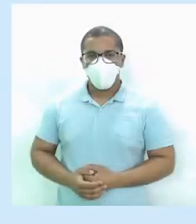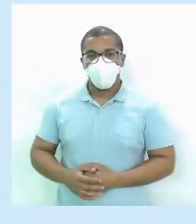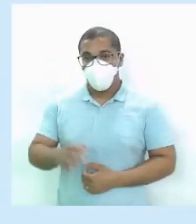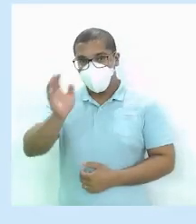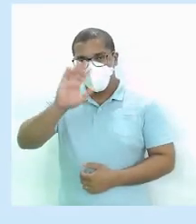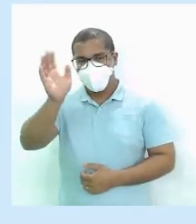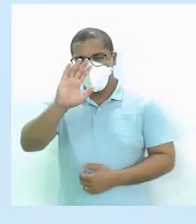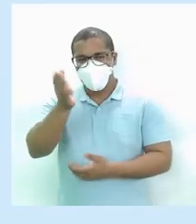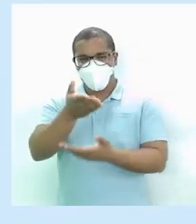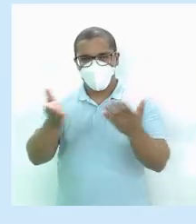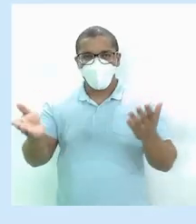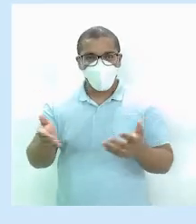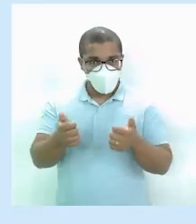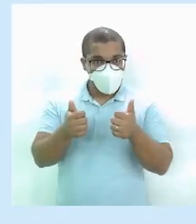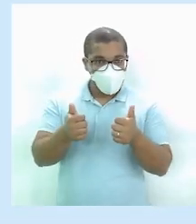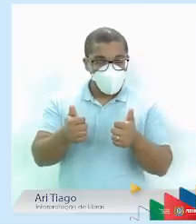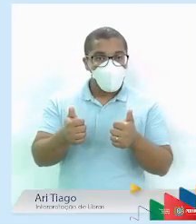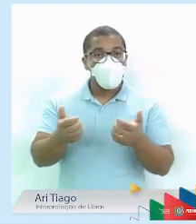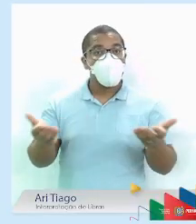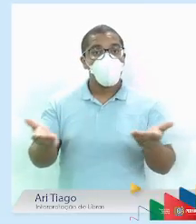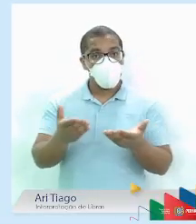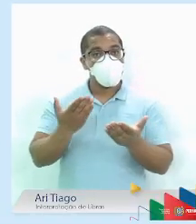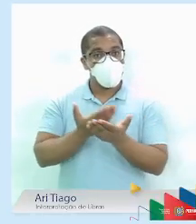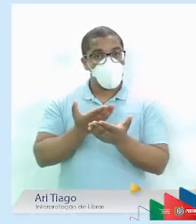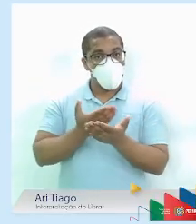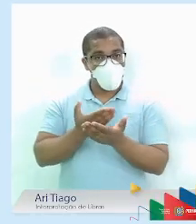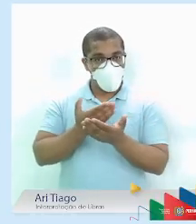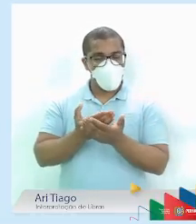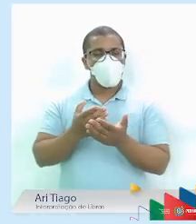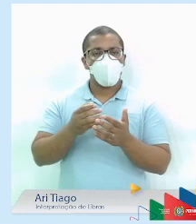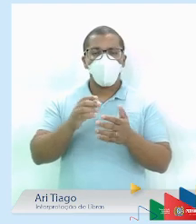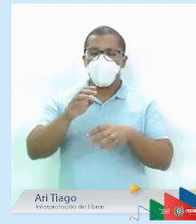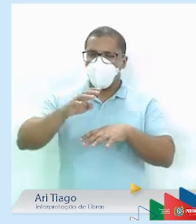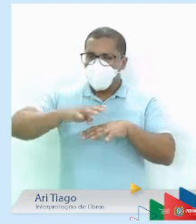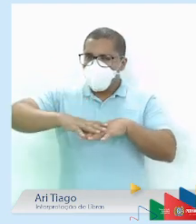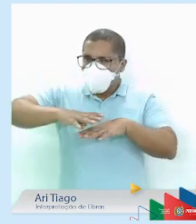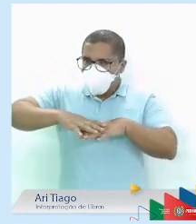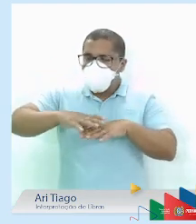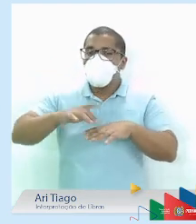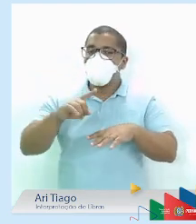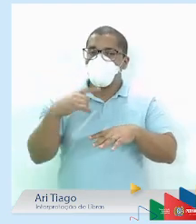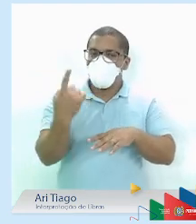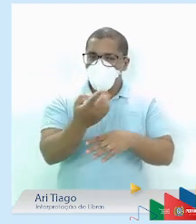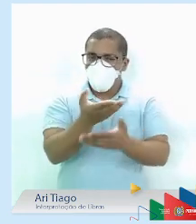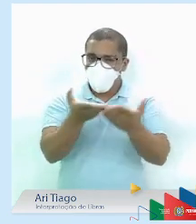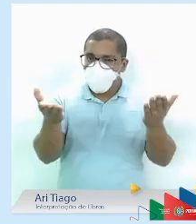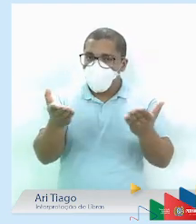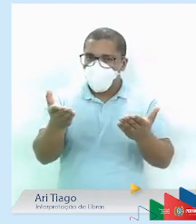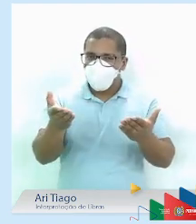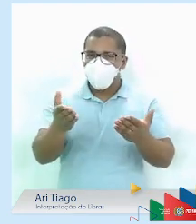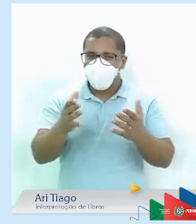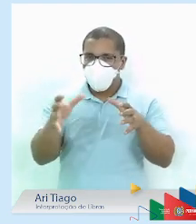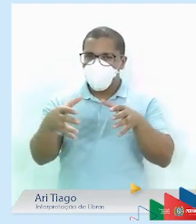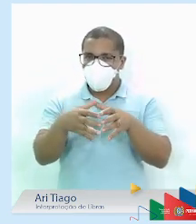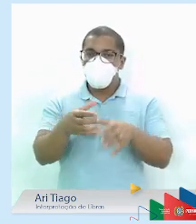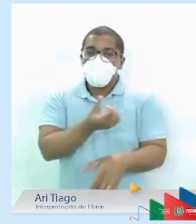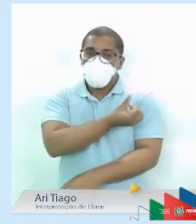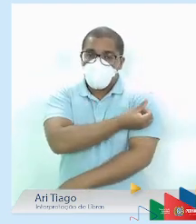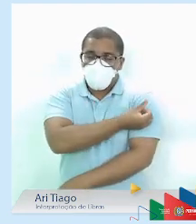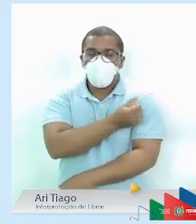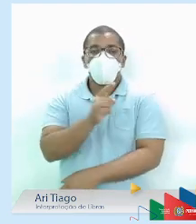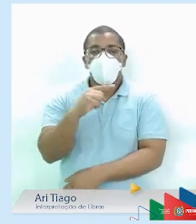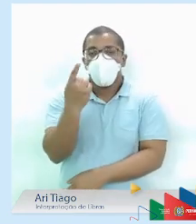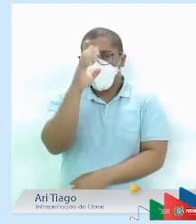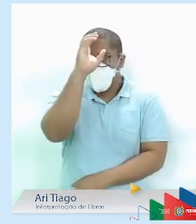Olá pessoal, tudo bem? Na videoaula de hoje de matemática para as minhas turmas dos sextos anos nós